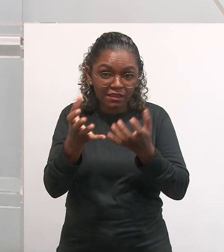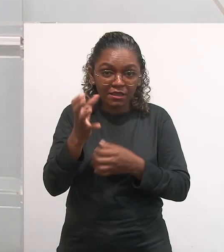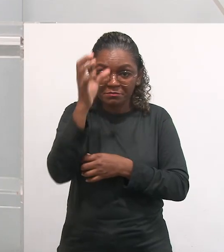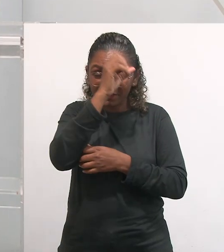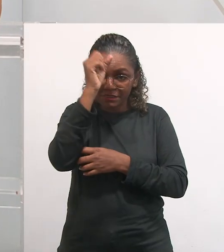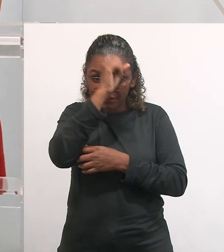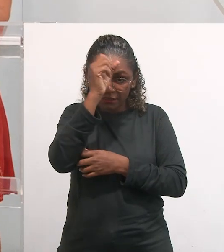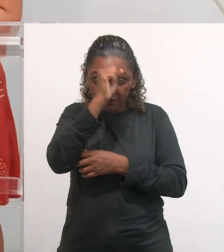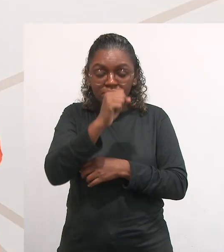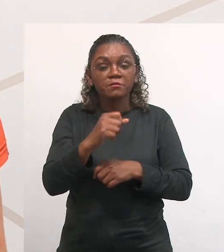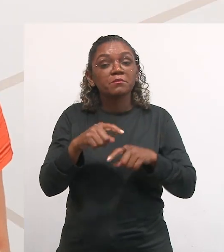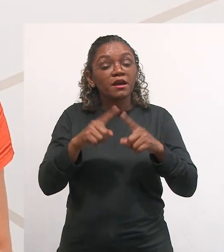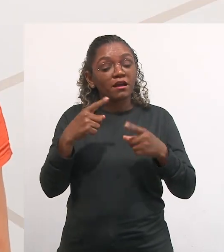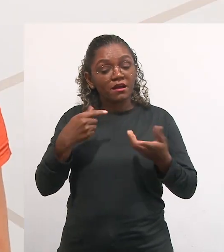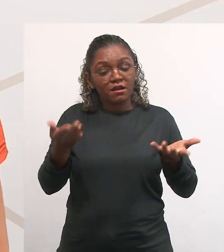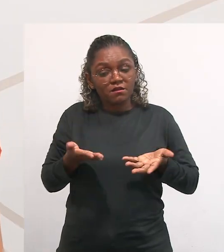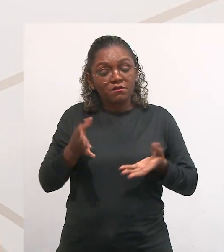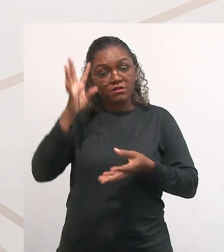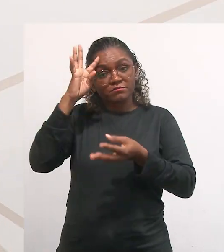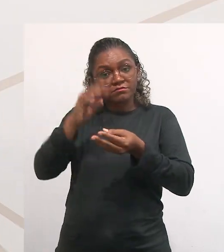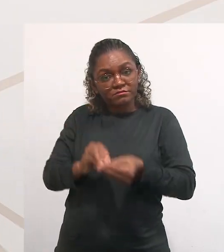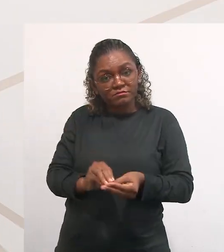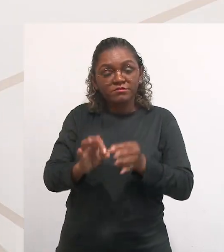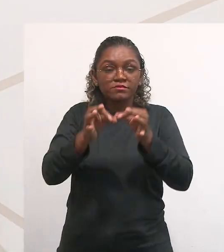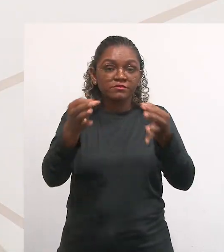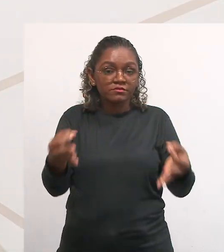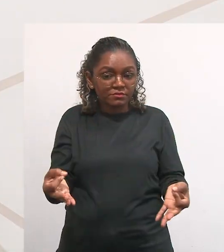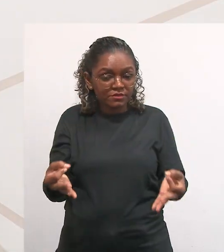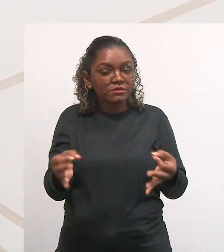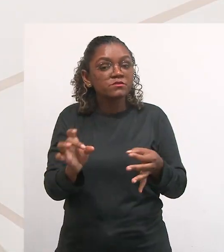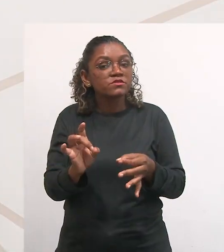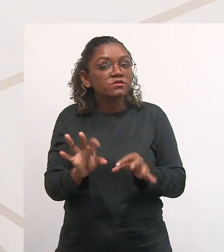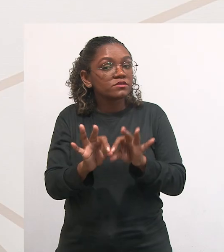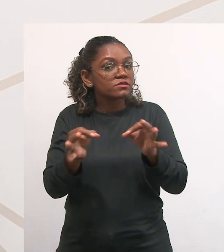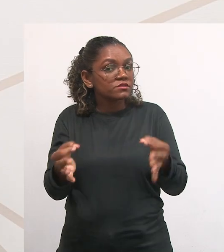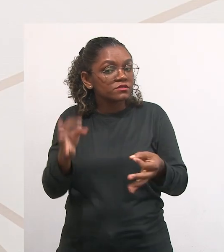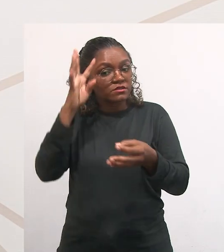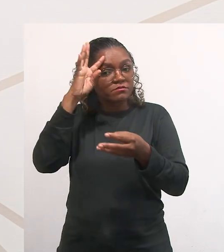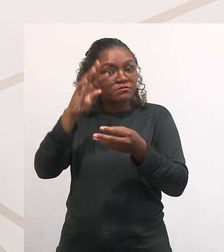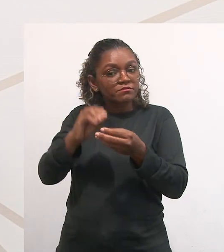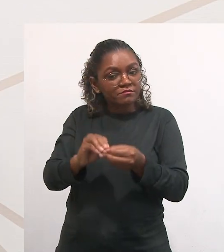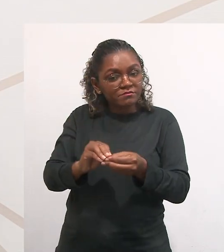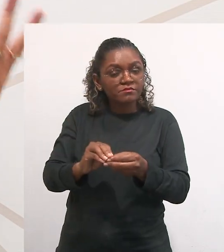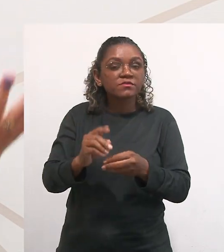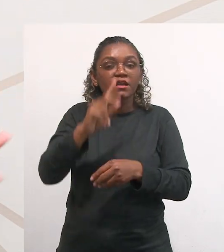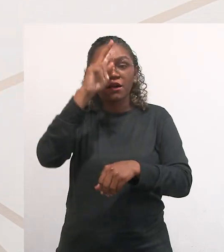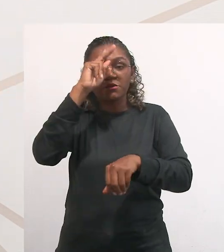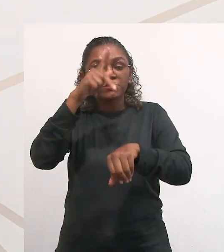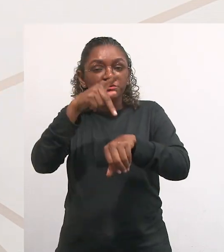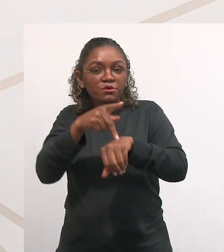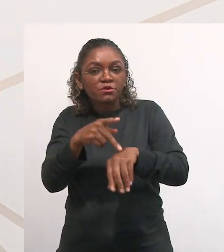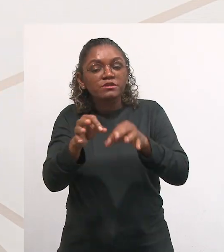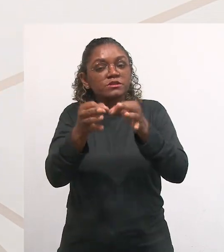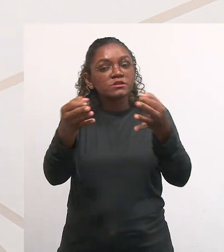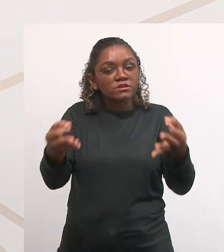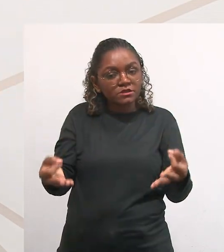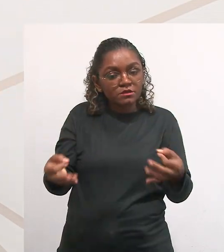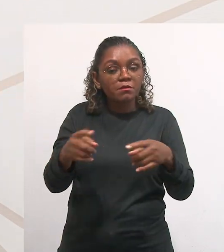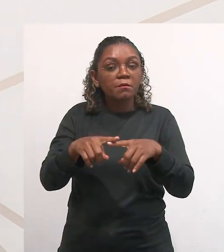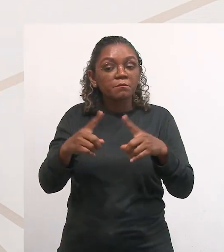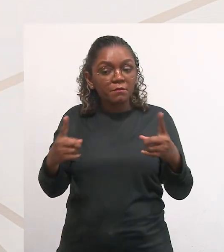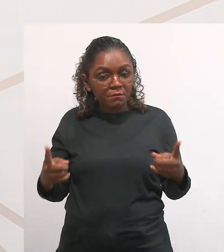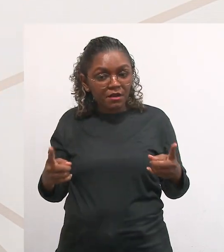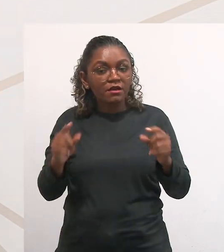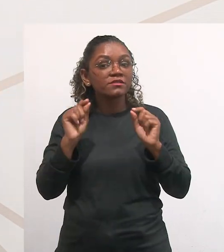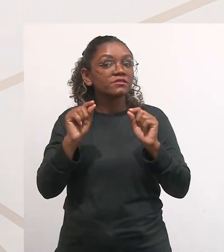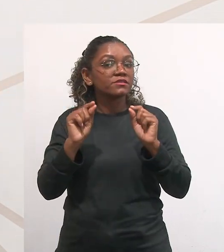verdade, você tem que lembrar que aqui eu fiz apenas generalizações. trouxe algumas compilações, arrolei